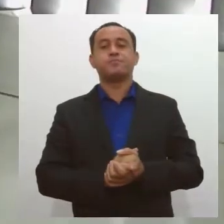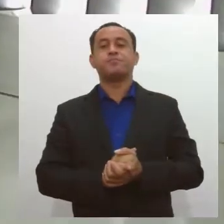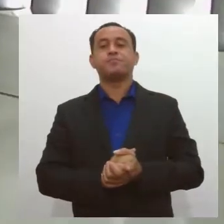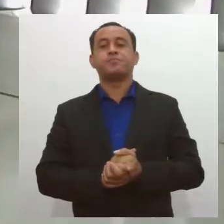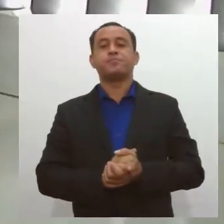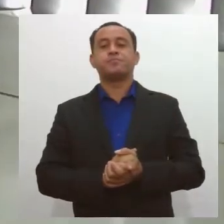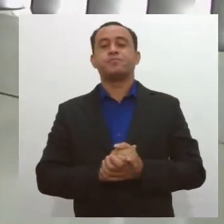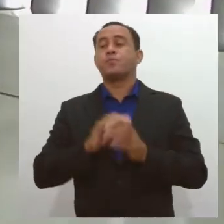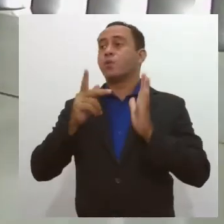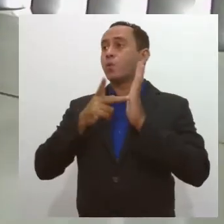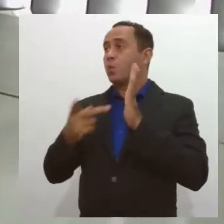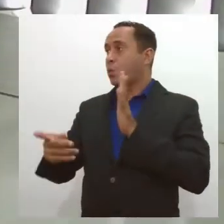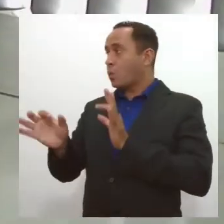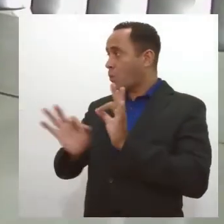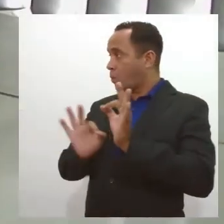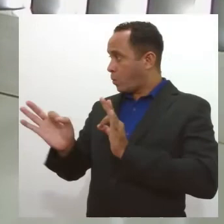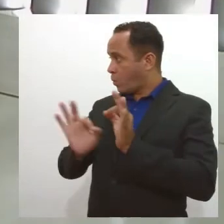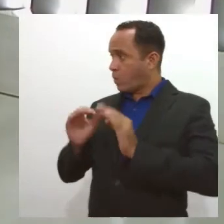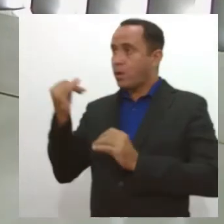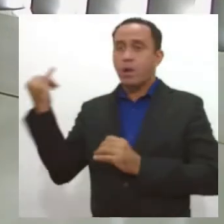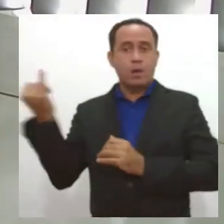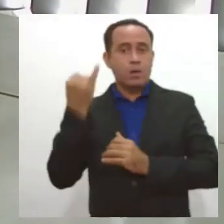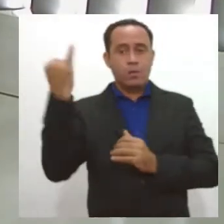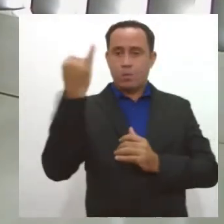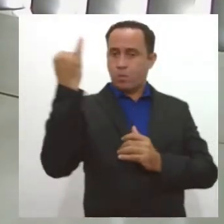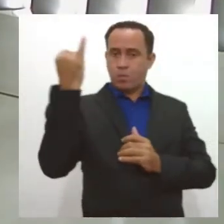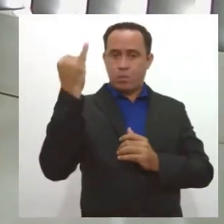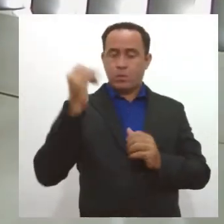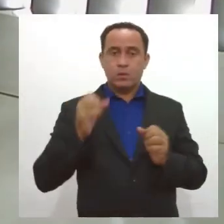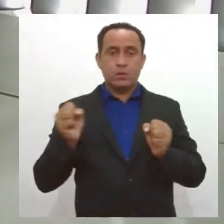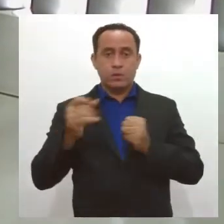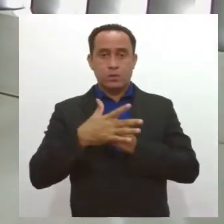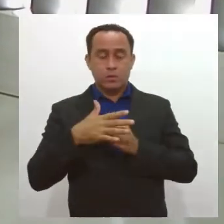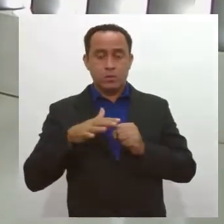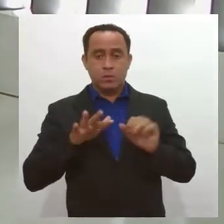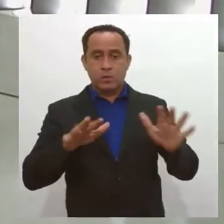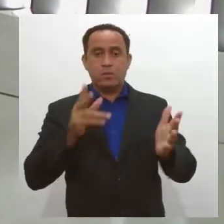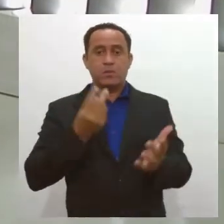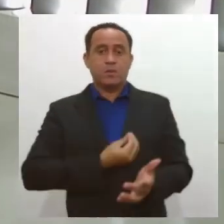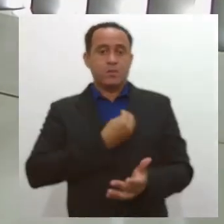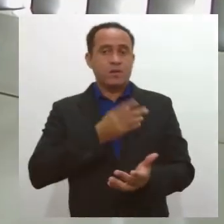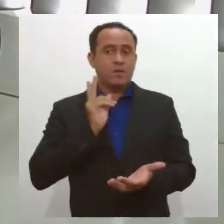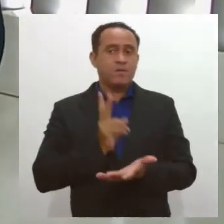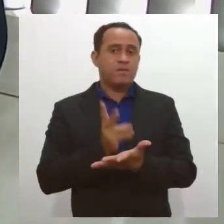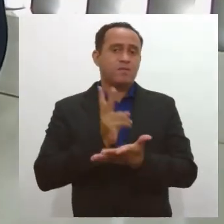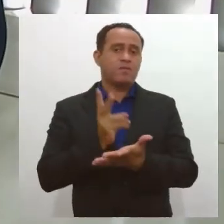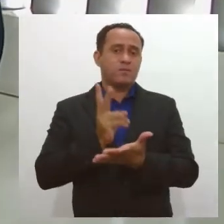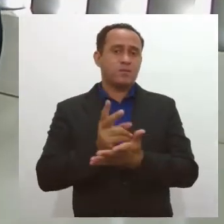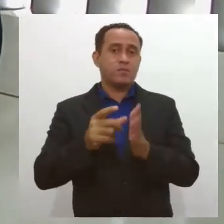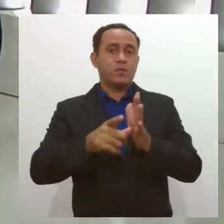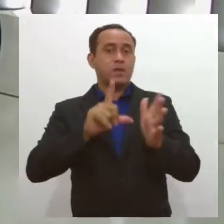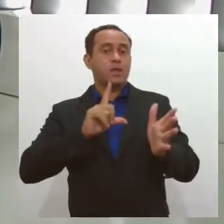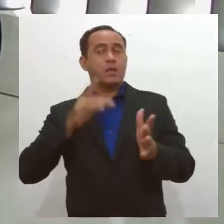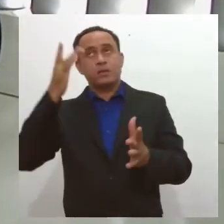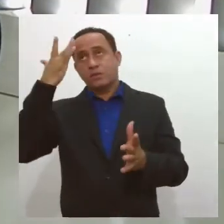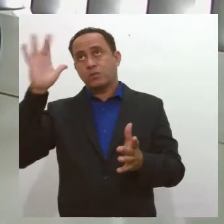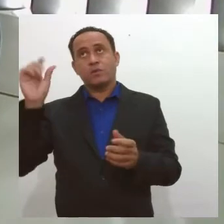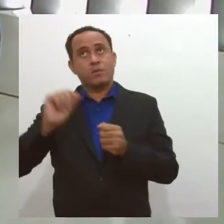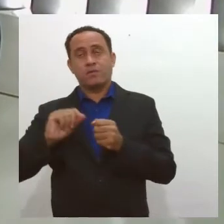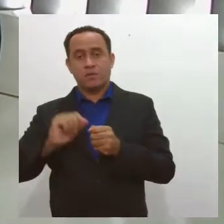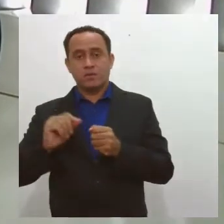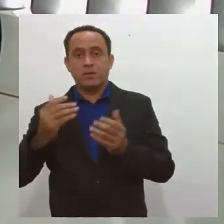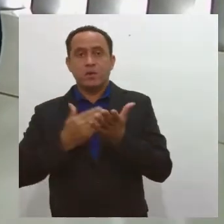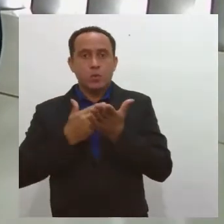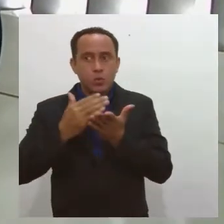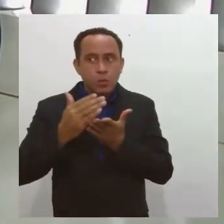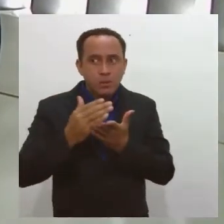um planejamento financeiro é essencial. Não só nessa questão da pandemia agora, mas para a vida. Porque antes eu não fazia um planejamento financeiro e quando eu comecei